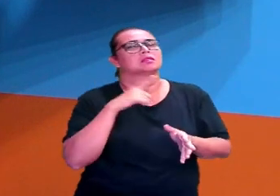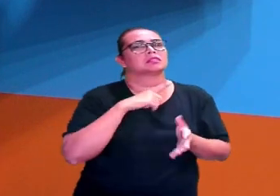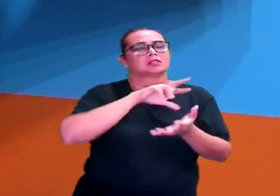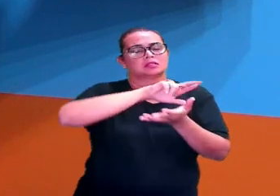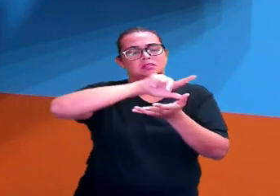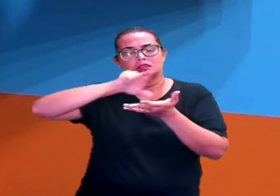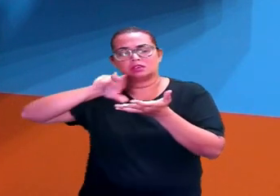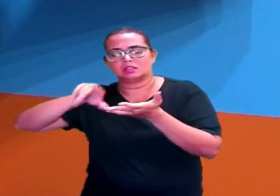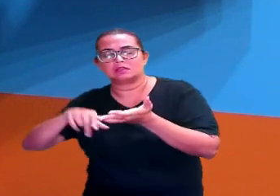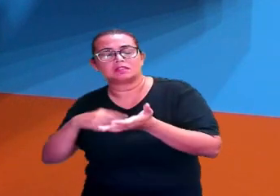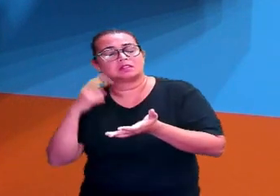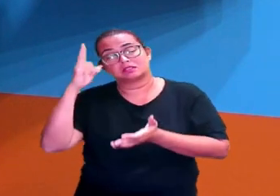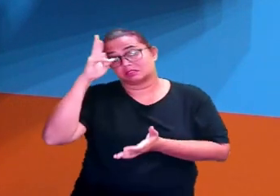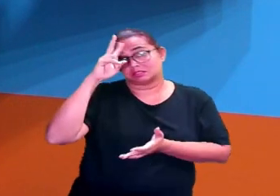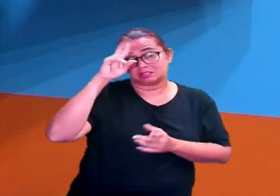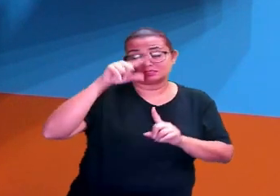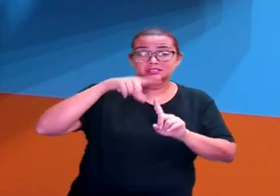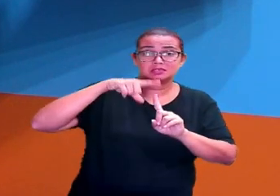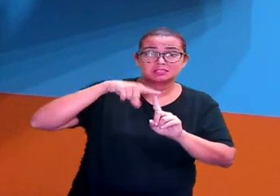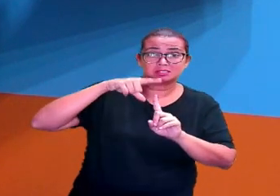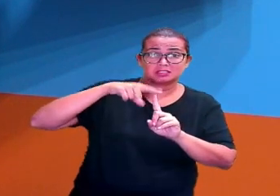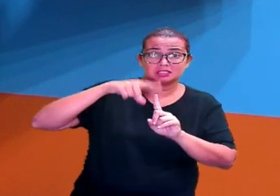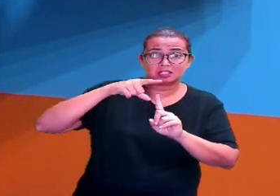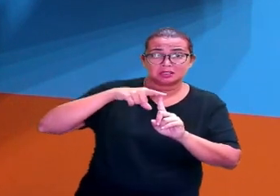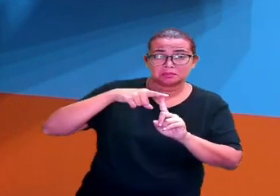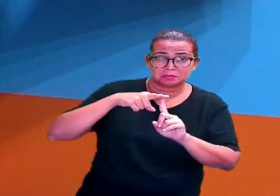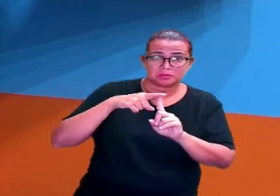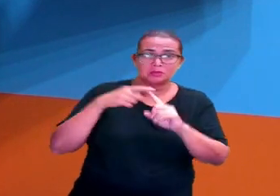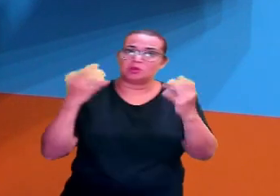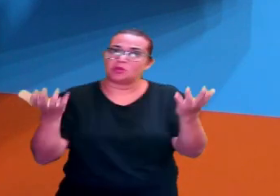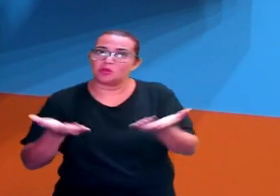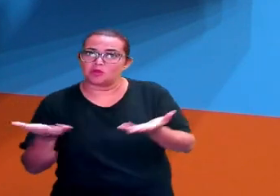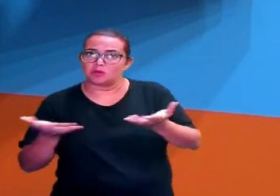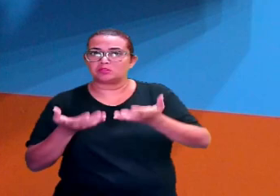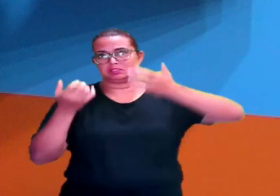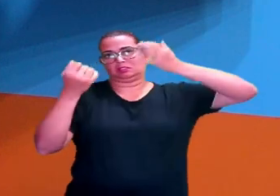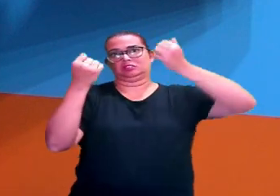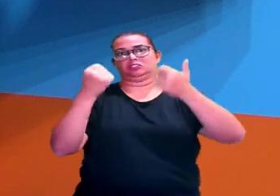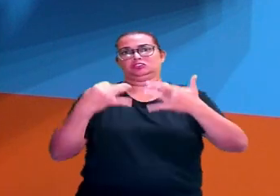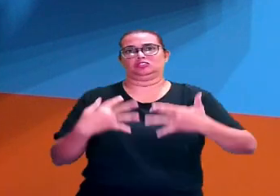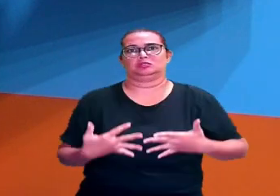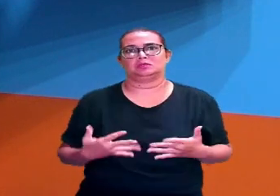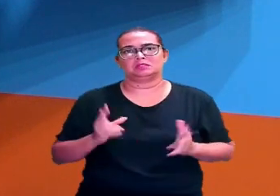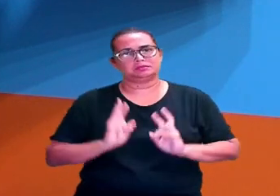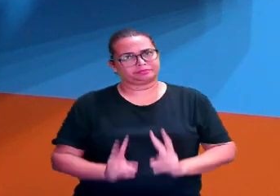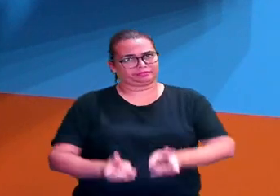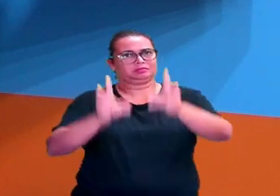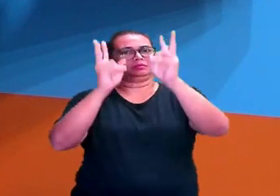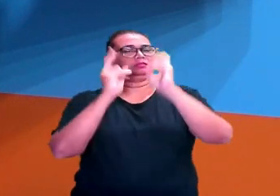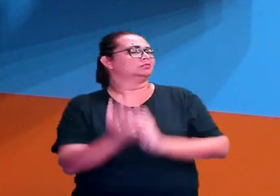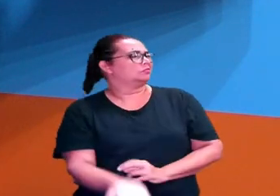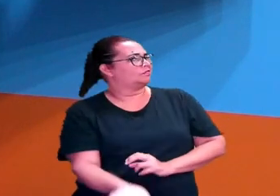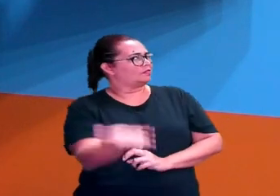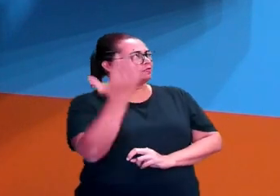tipos históricos, que hoje a gente vai falar um pouco mais sobre alguns deles, tá certo? Então, vamos lá.